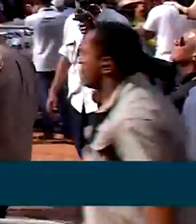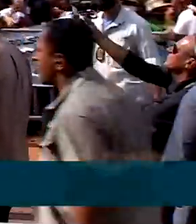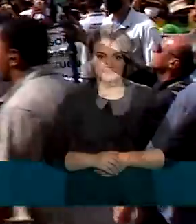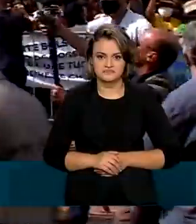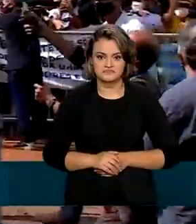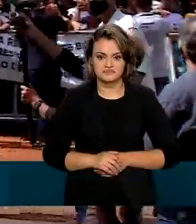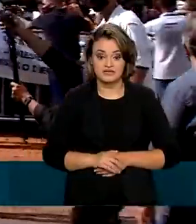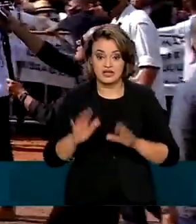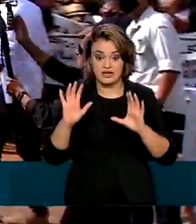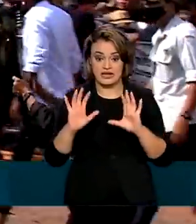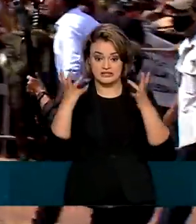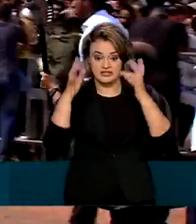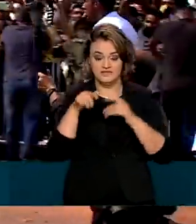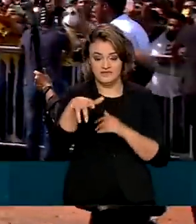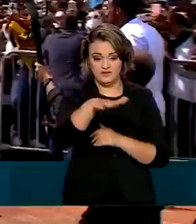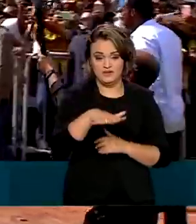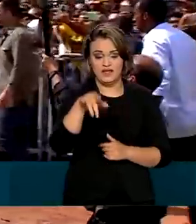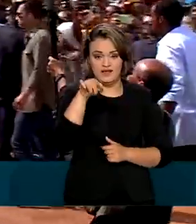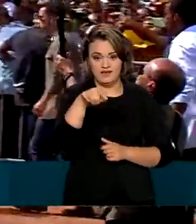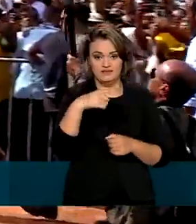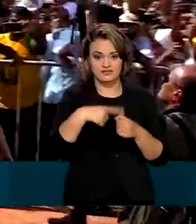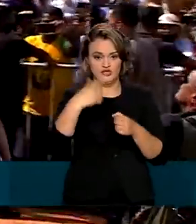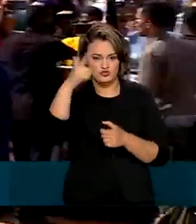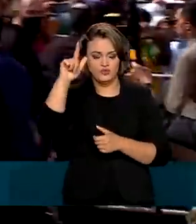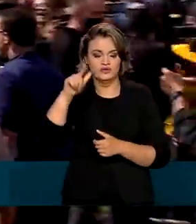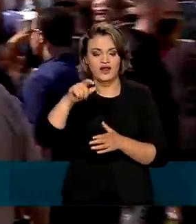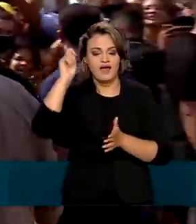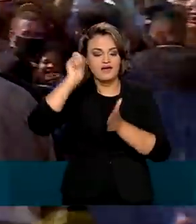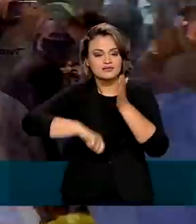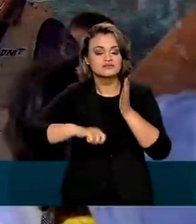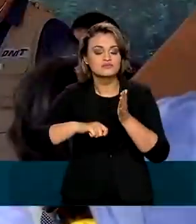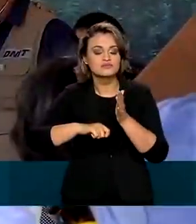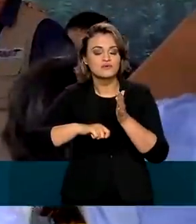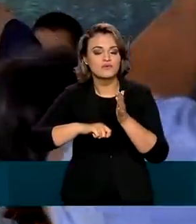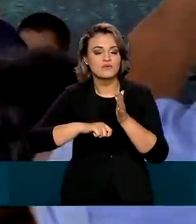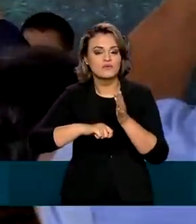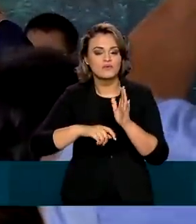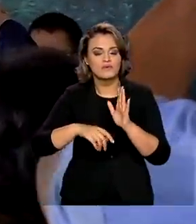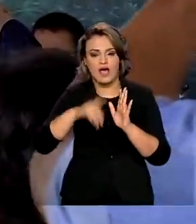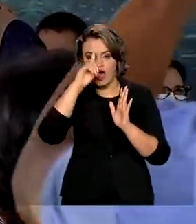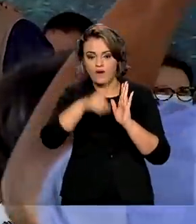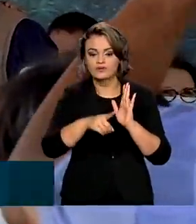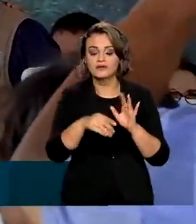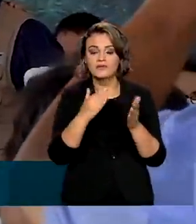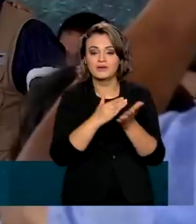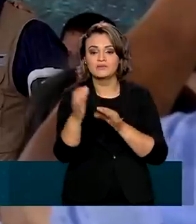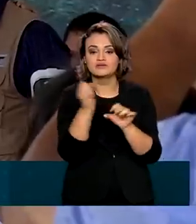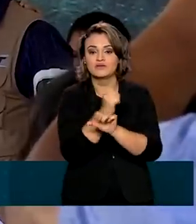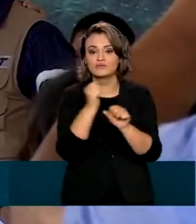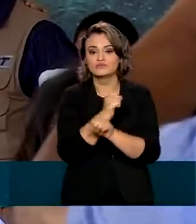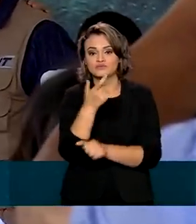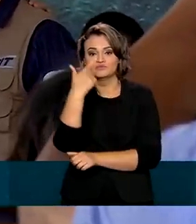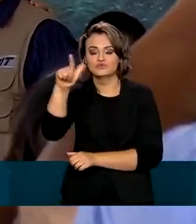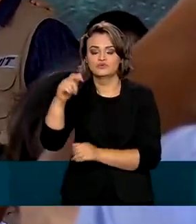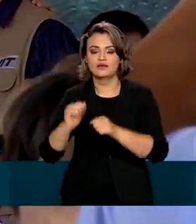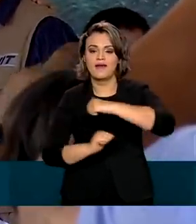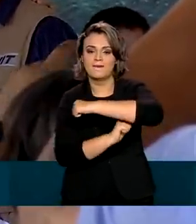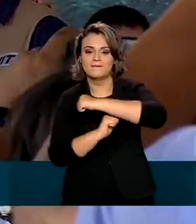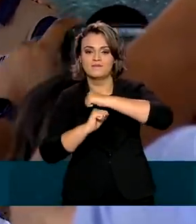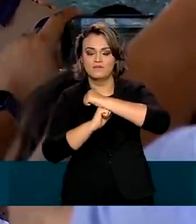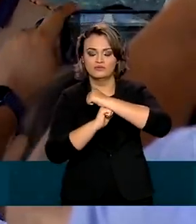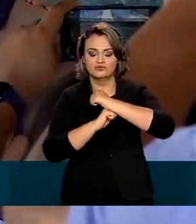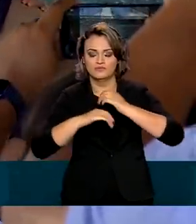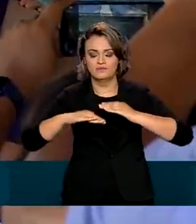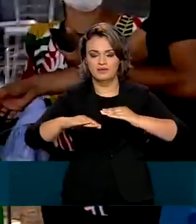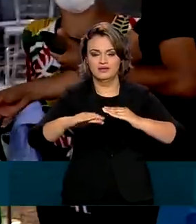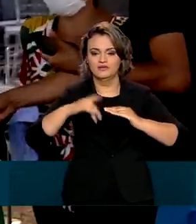Na cerimônia, em novo repartimento, também foi assinada a ordem de serviço para início das obras da ponte sobre